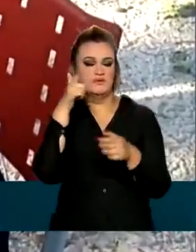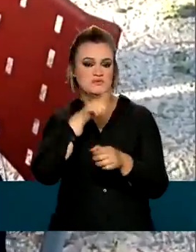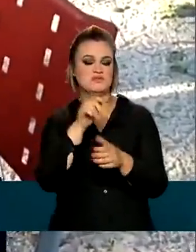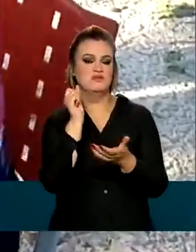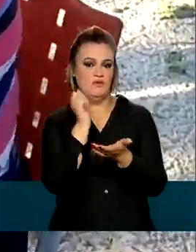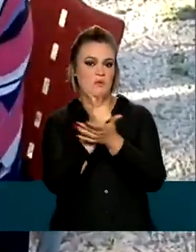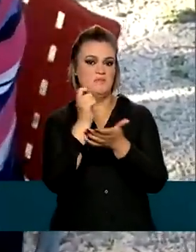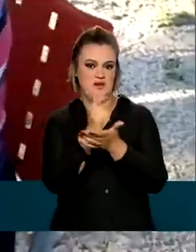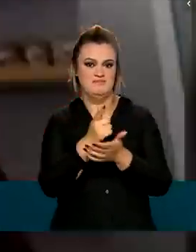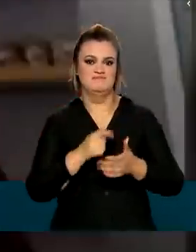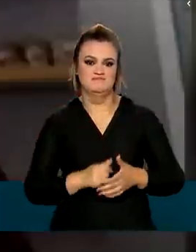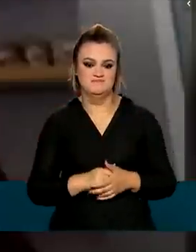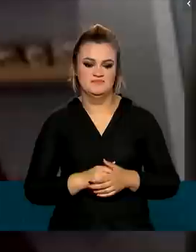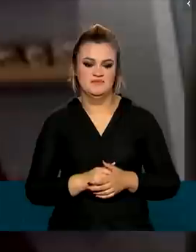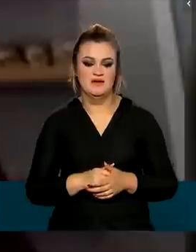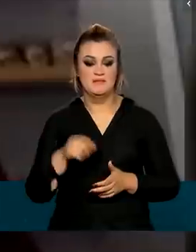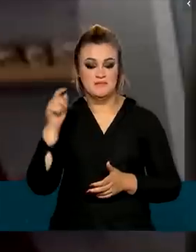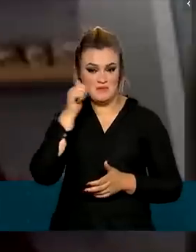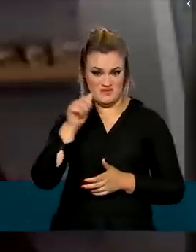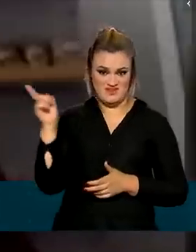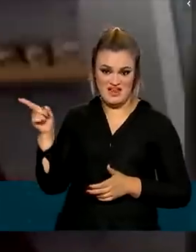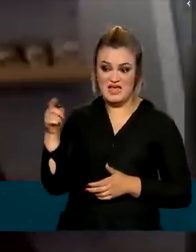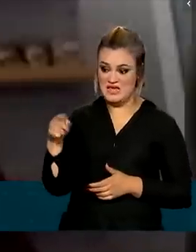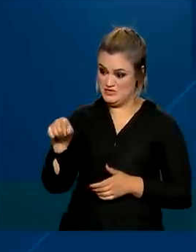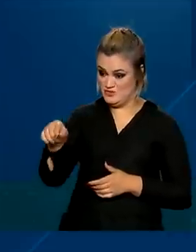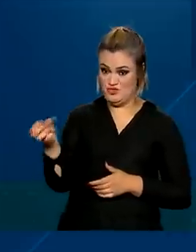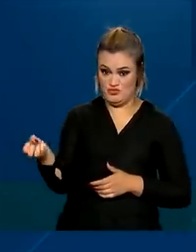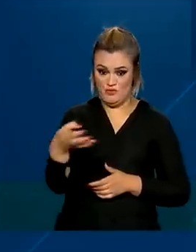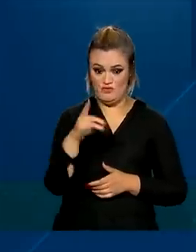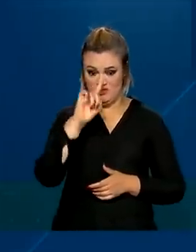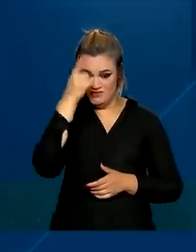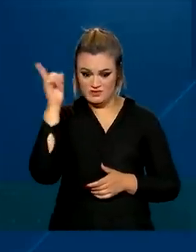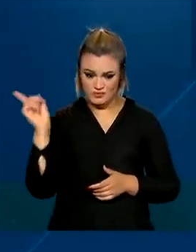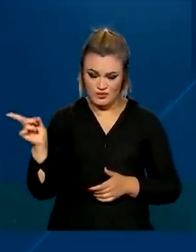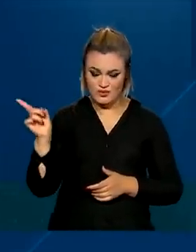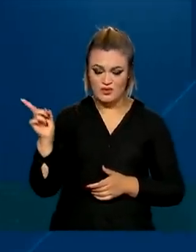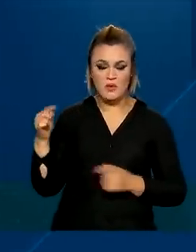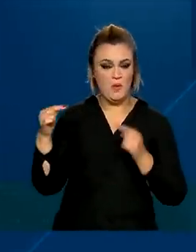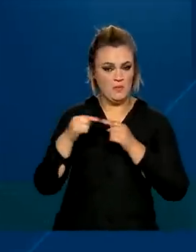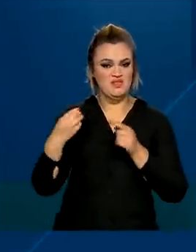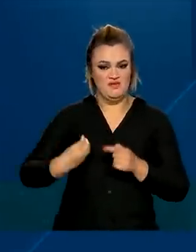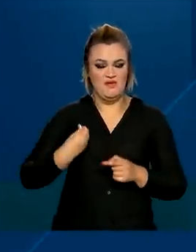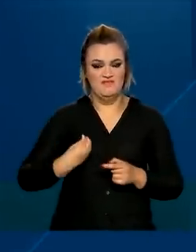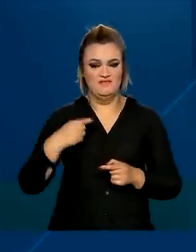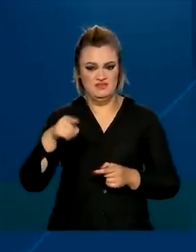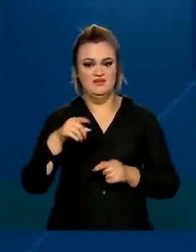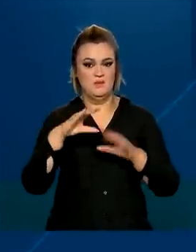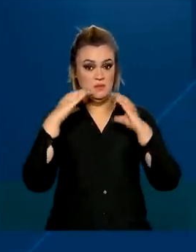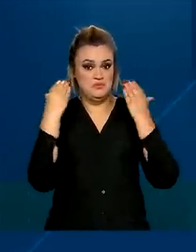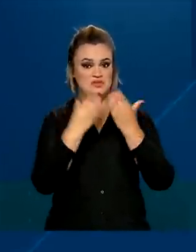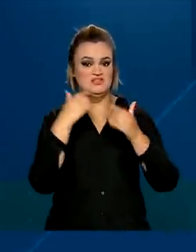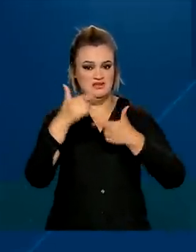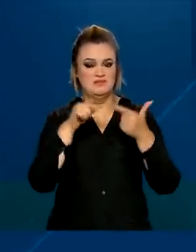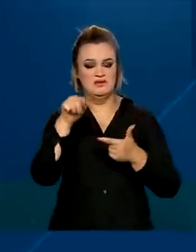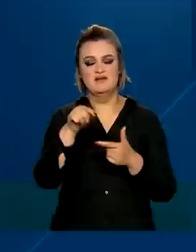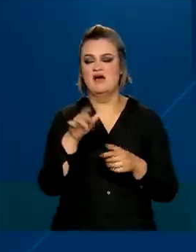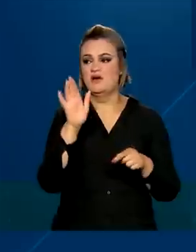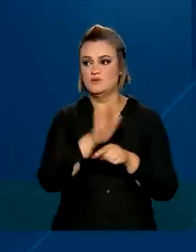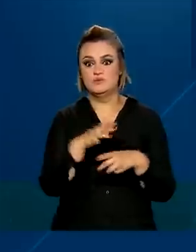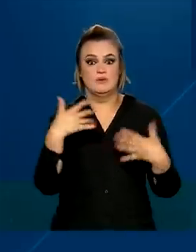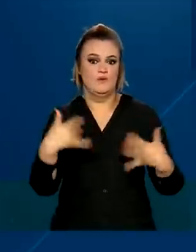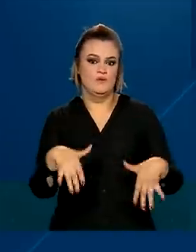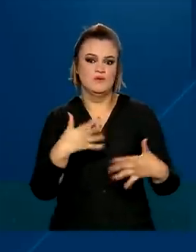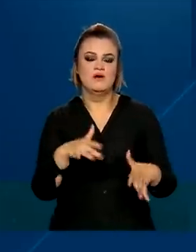trabalhadoras do setor. Para Antônia, a nova máquina, que já faz parte do dia a dia da comunidade em que trabalha, ajuda e